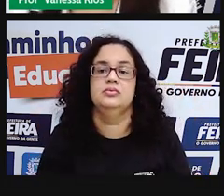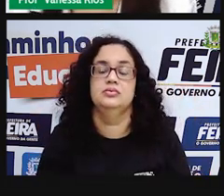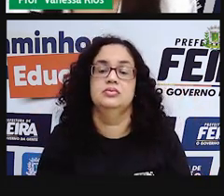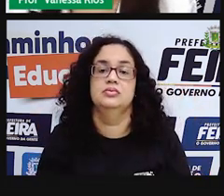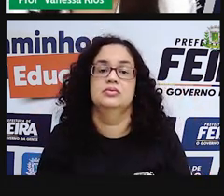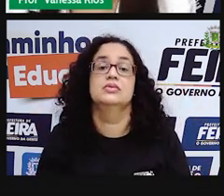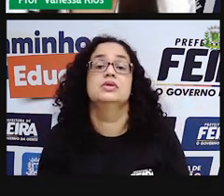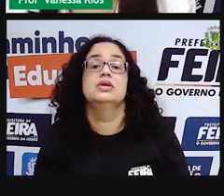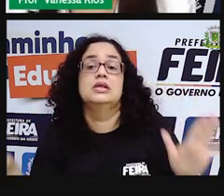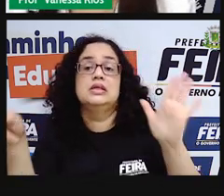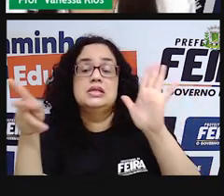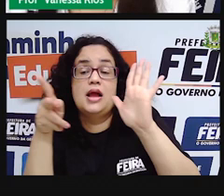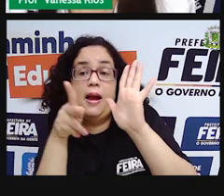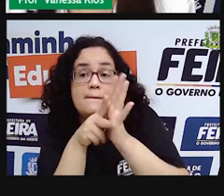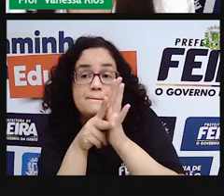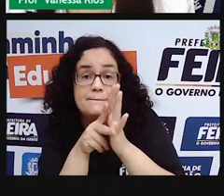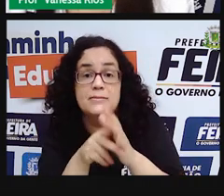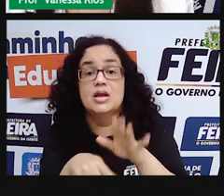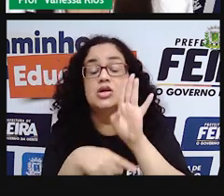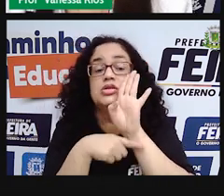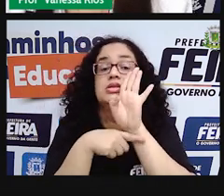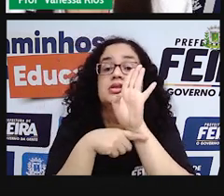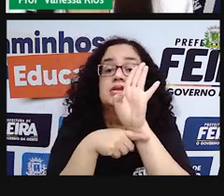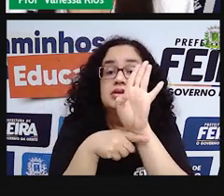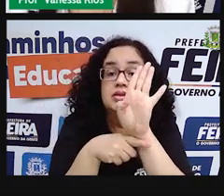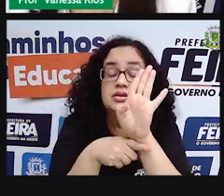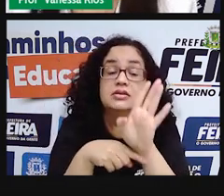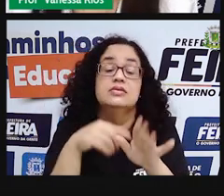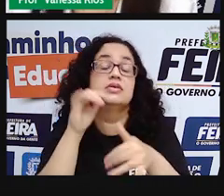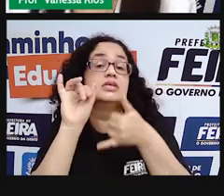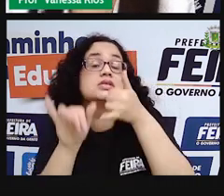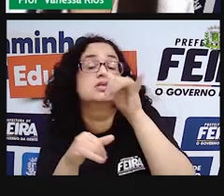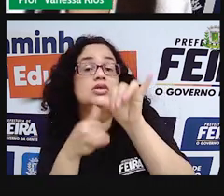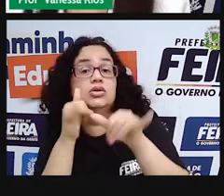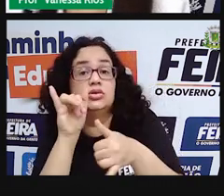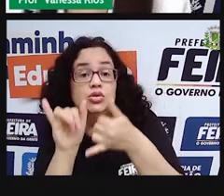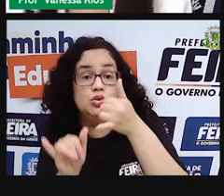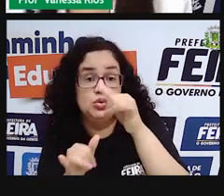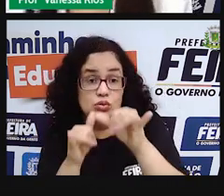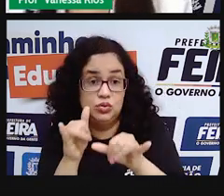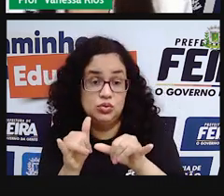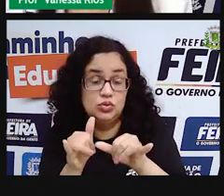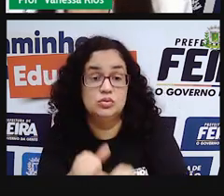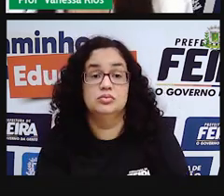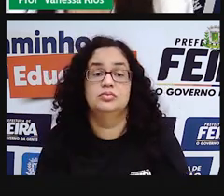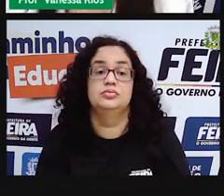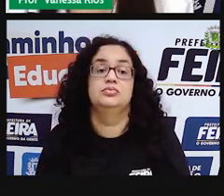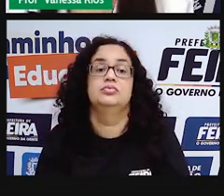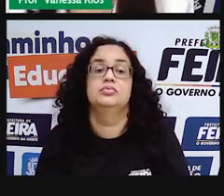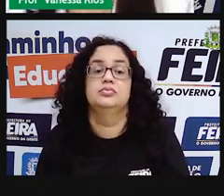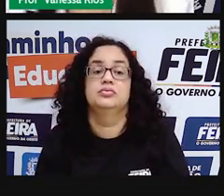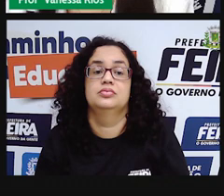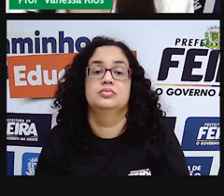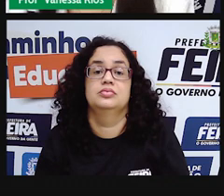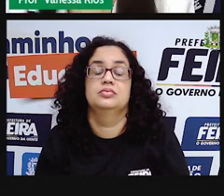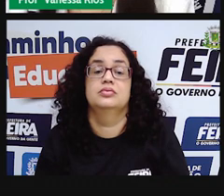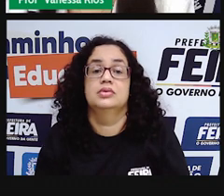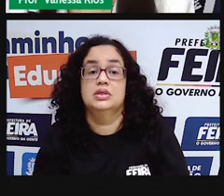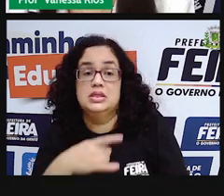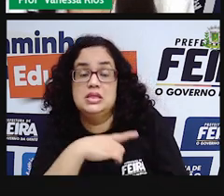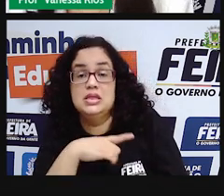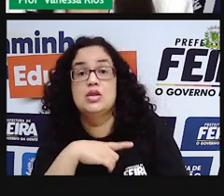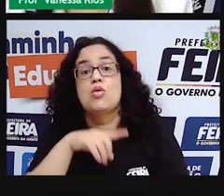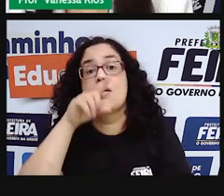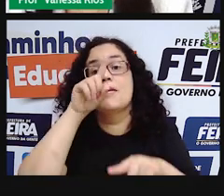As propriedades da matéria auxiliam na identificação de uma substância. Então, se os